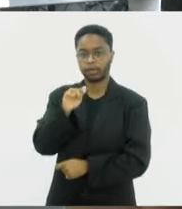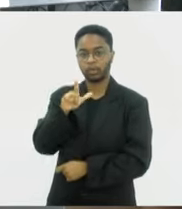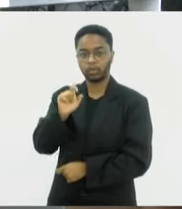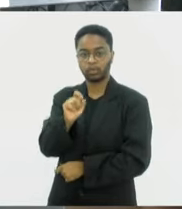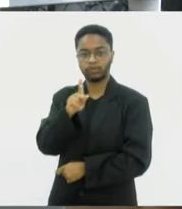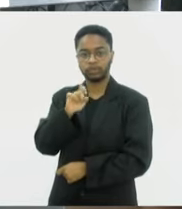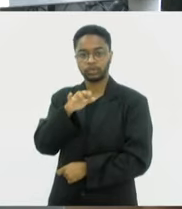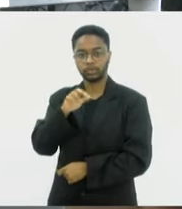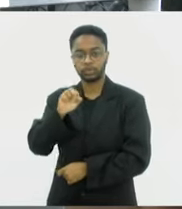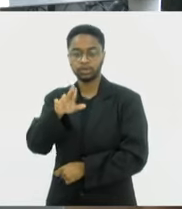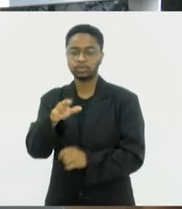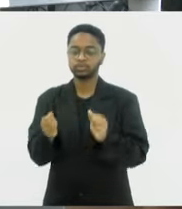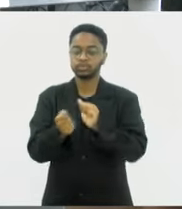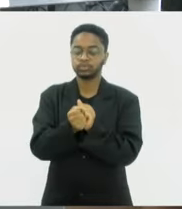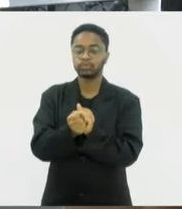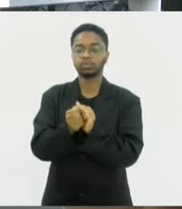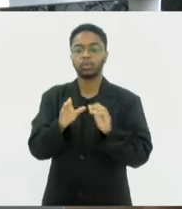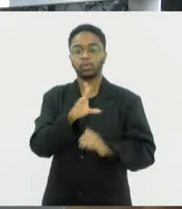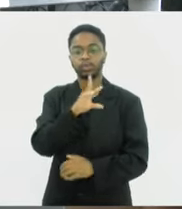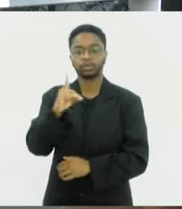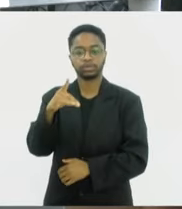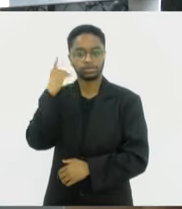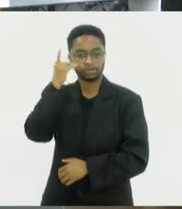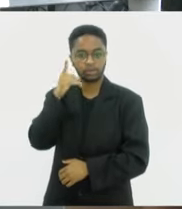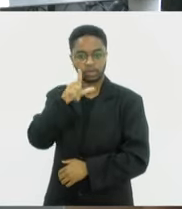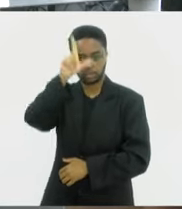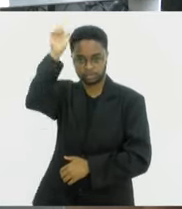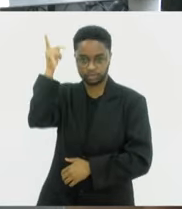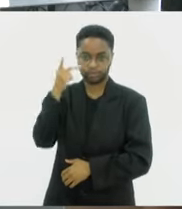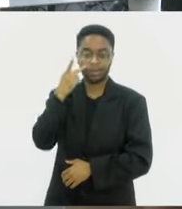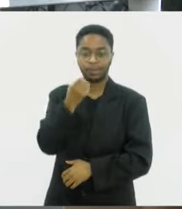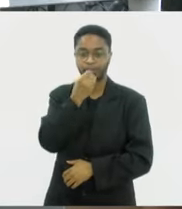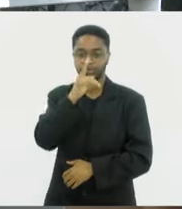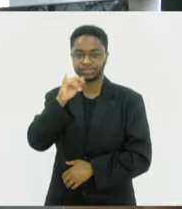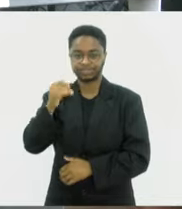com o coordenador dessa frente, é o deputado Luiz Paulo. Bom Dia para você.